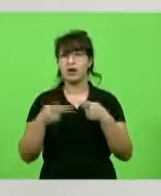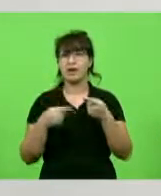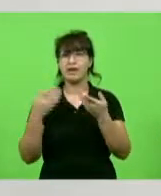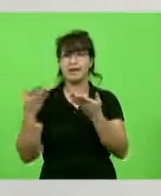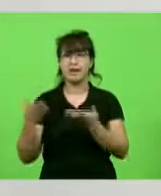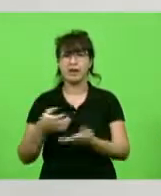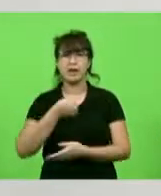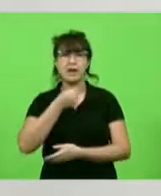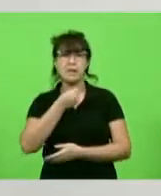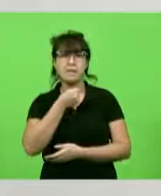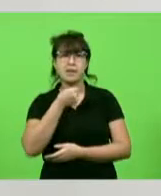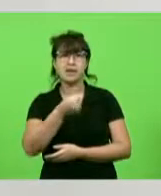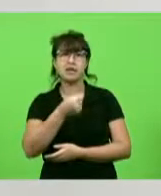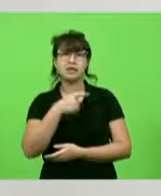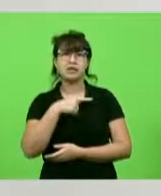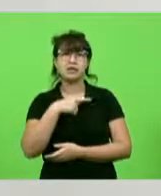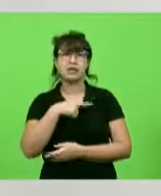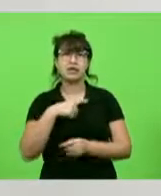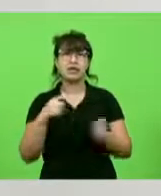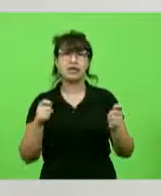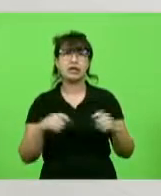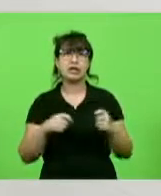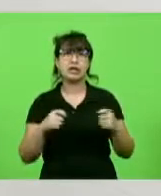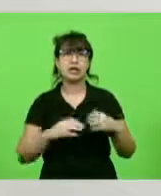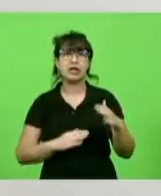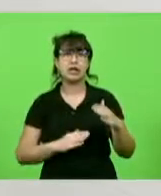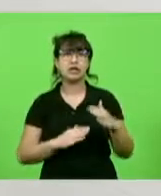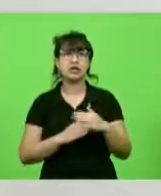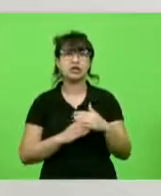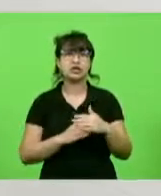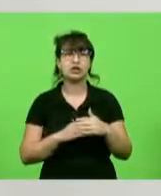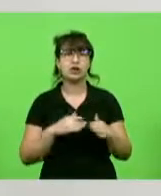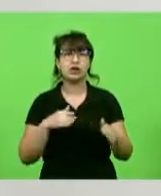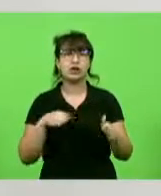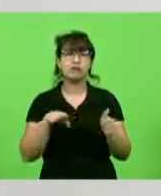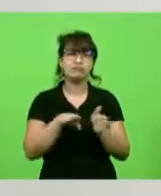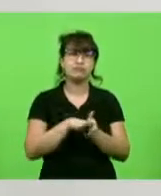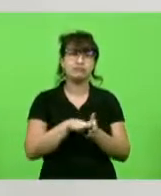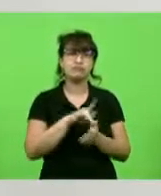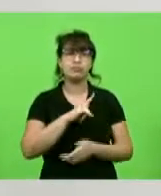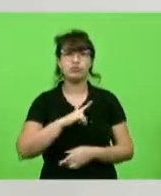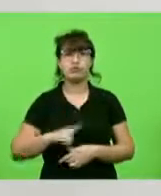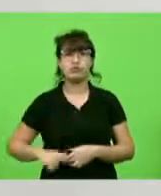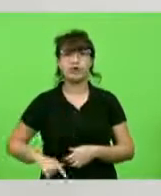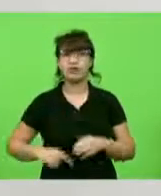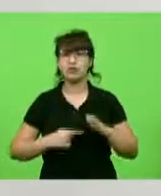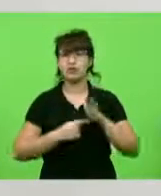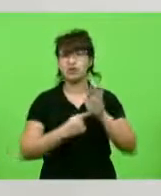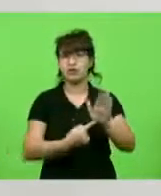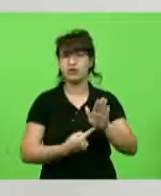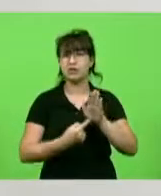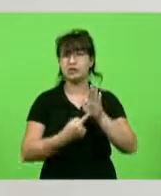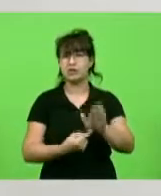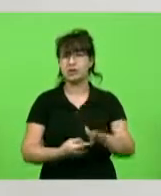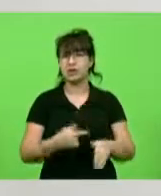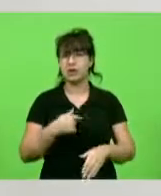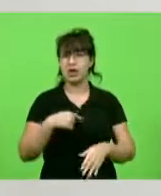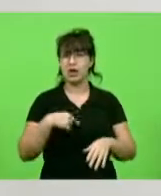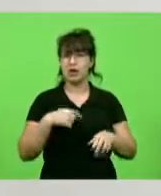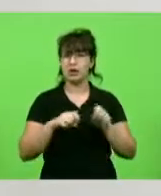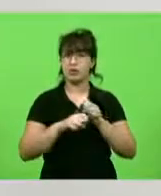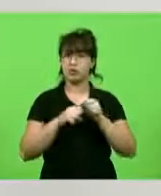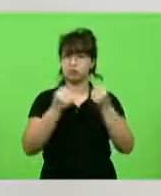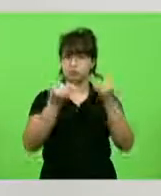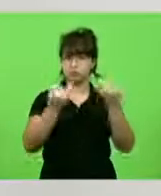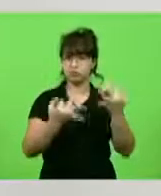capacidade de chegar próximo ao governo e fazer pretensas indicações. Fiz na minha publicação, falei bem